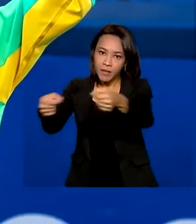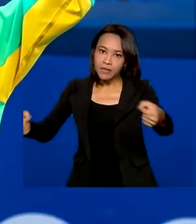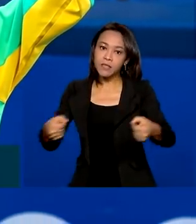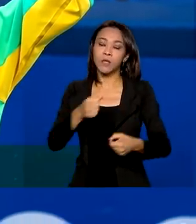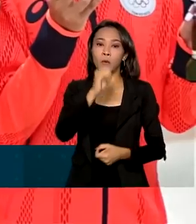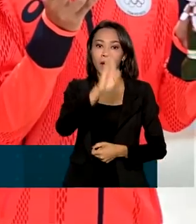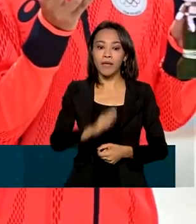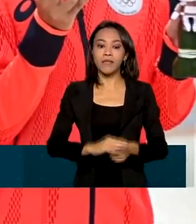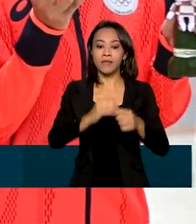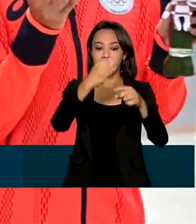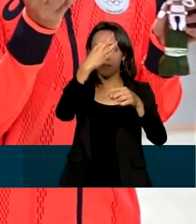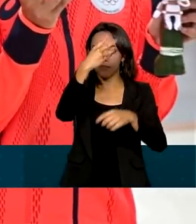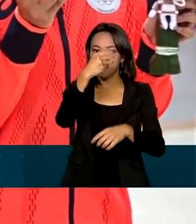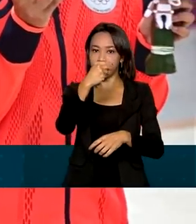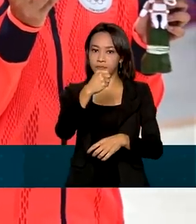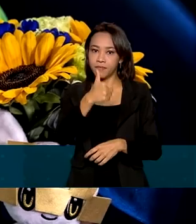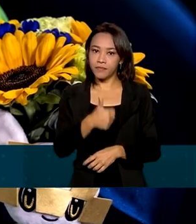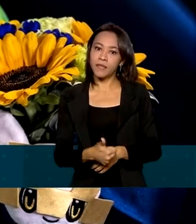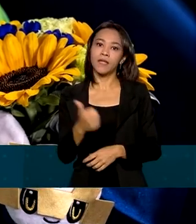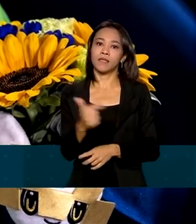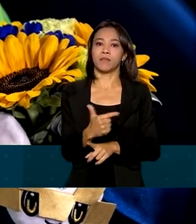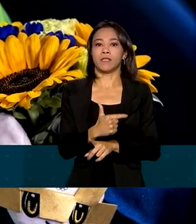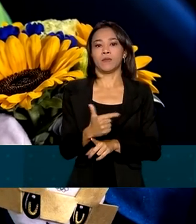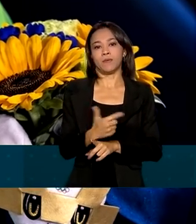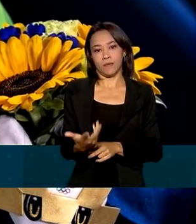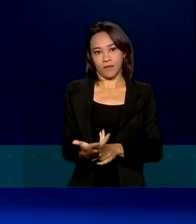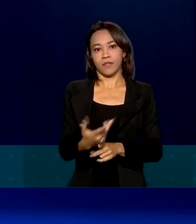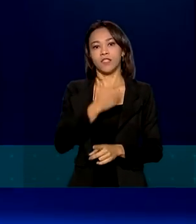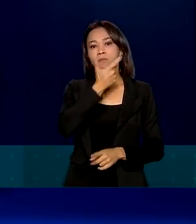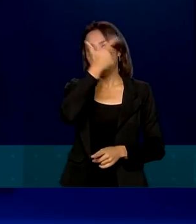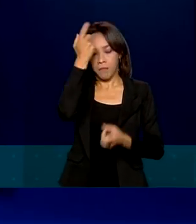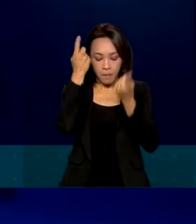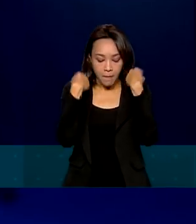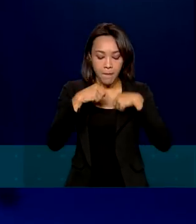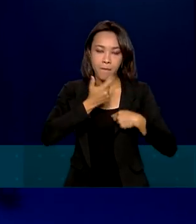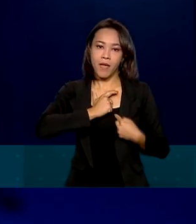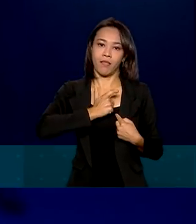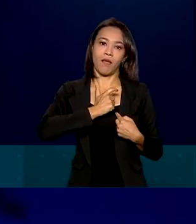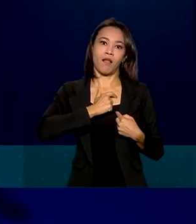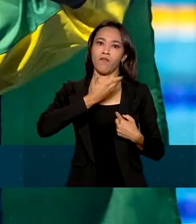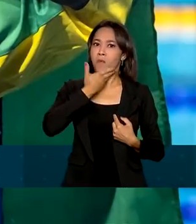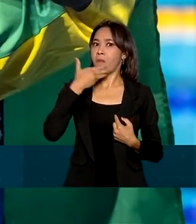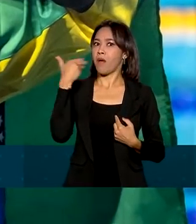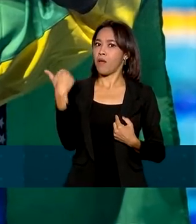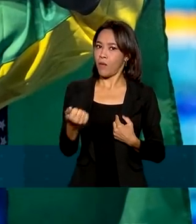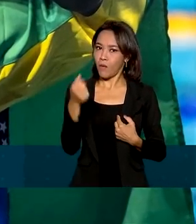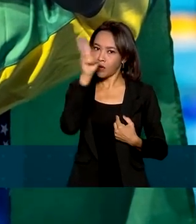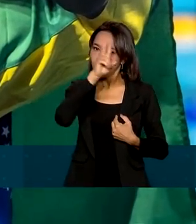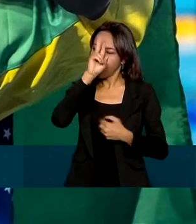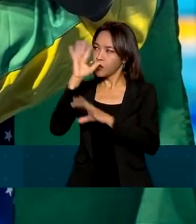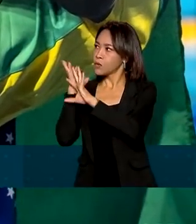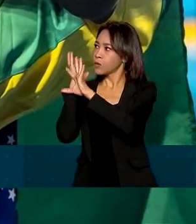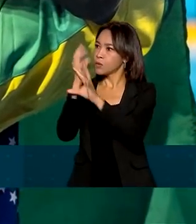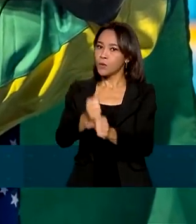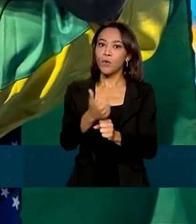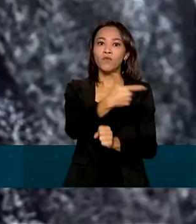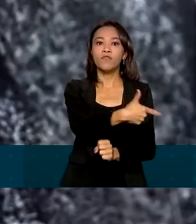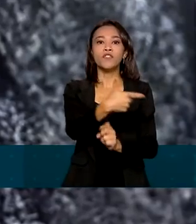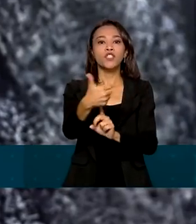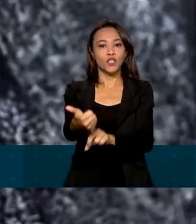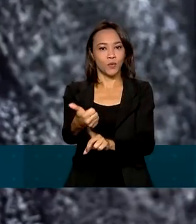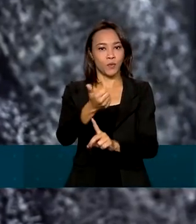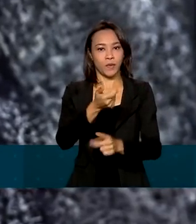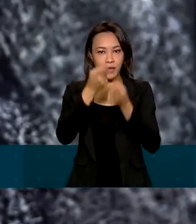na 12ª colocação no quadro geral. Foi o melhor resultado da história, com 21 medalhas.